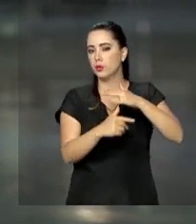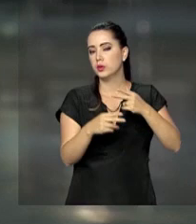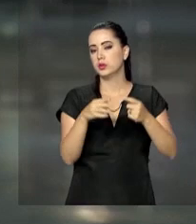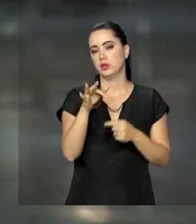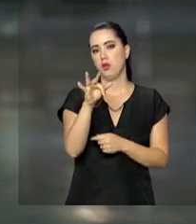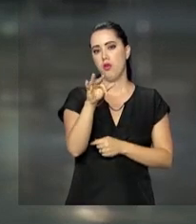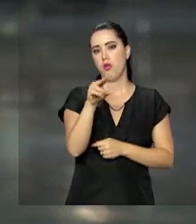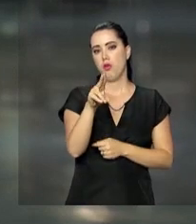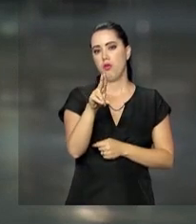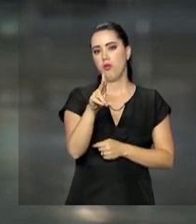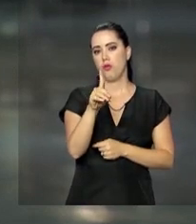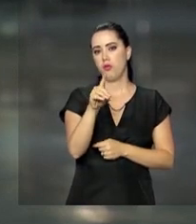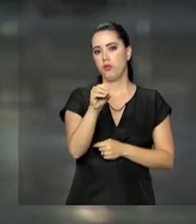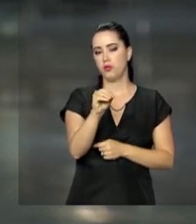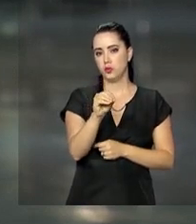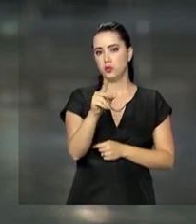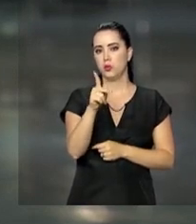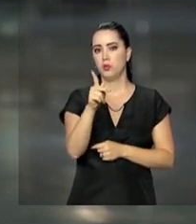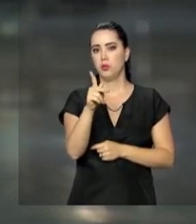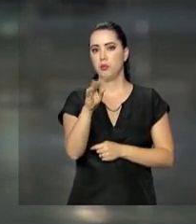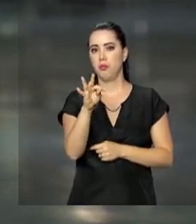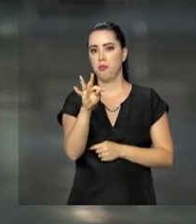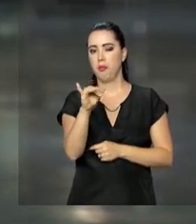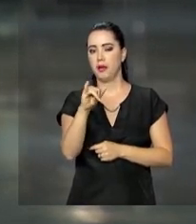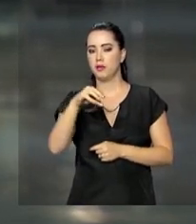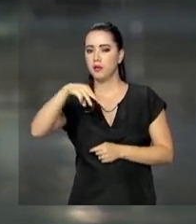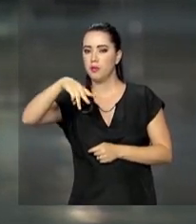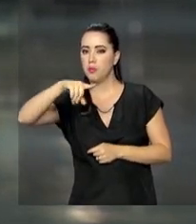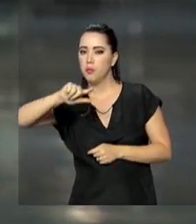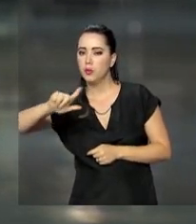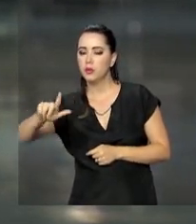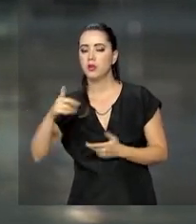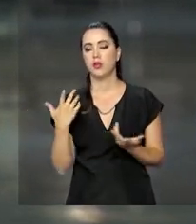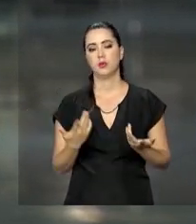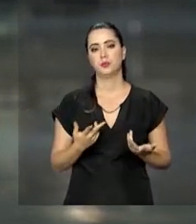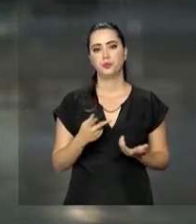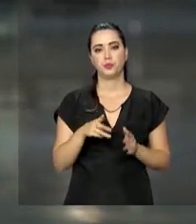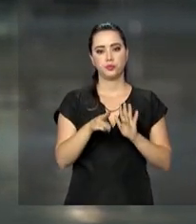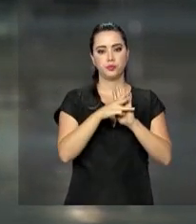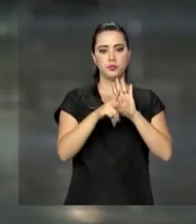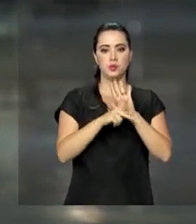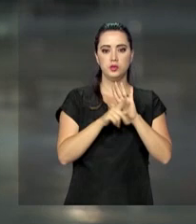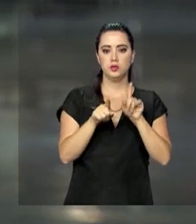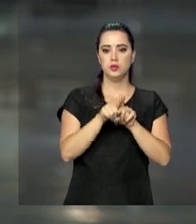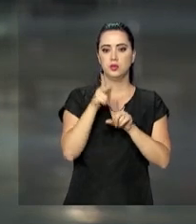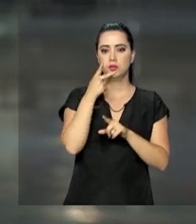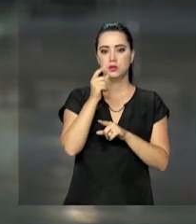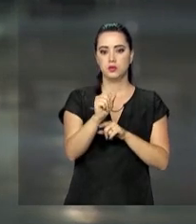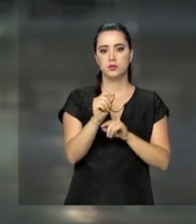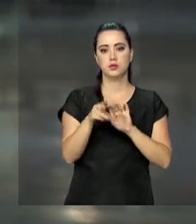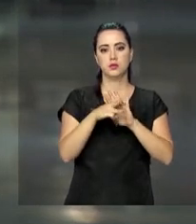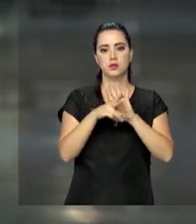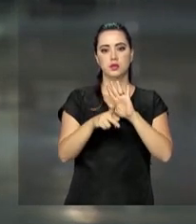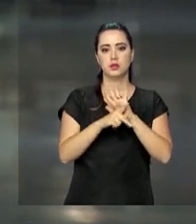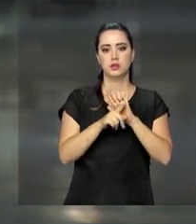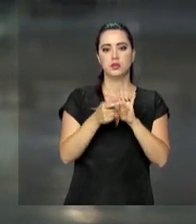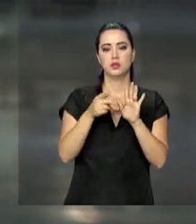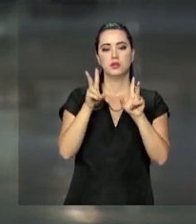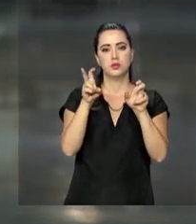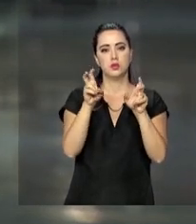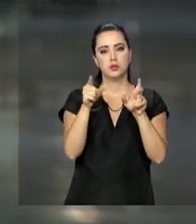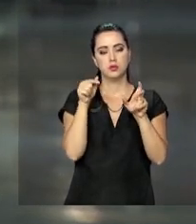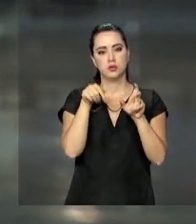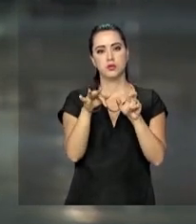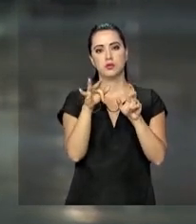Nessa cerimônia, o ministro da Cultura, Sérgio Saleitão, afirmou que a MP, que trata especificamente dos fundos patrimoniais, ela